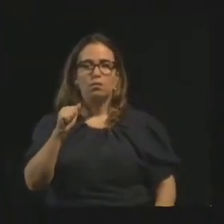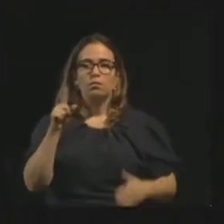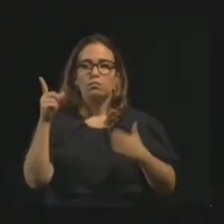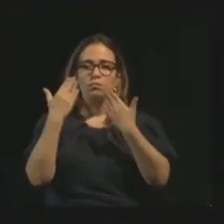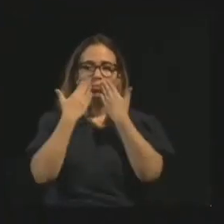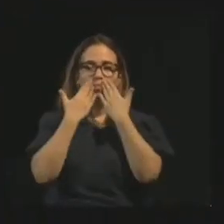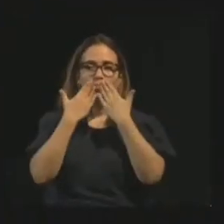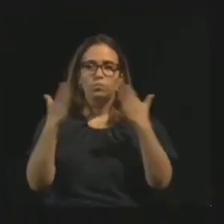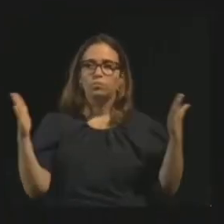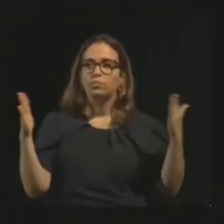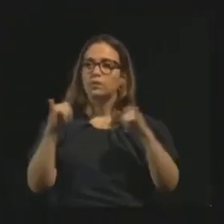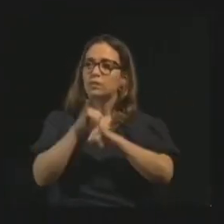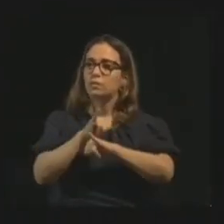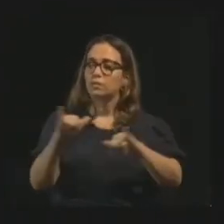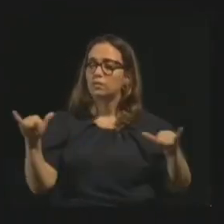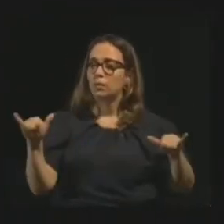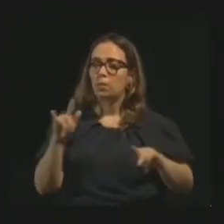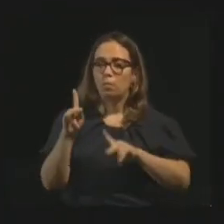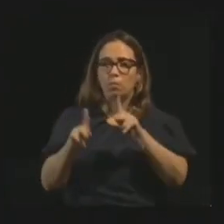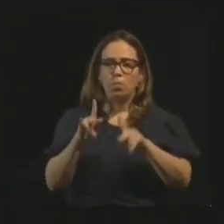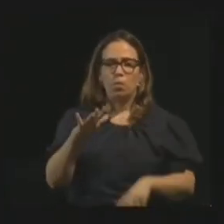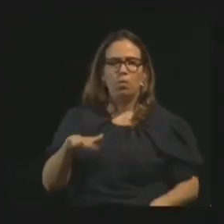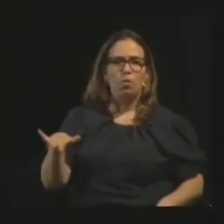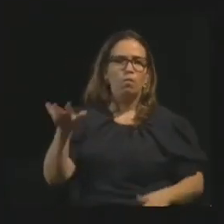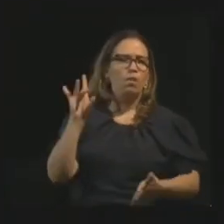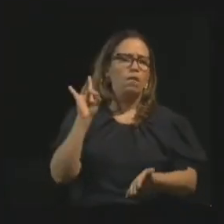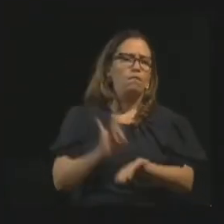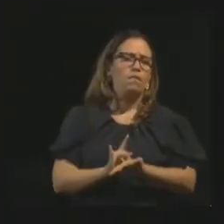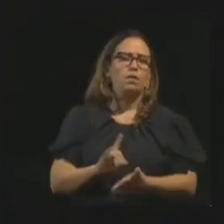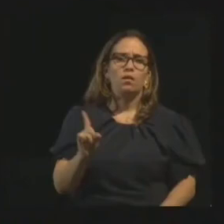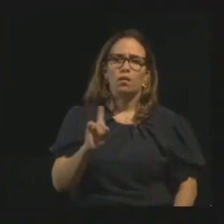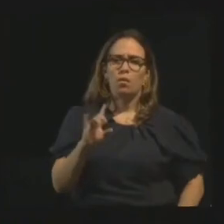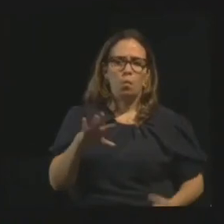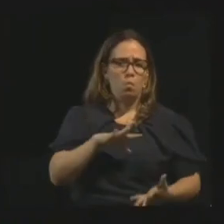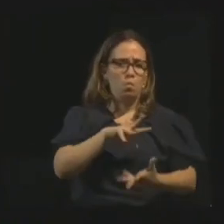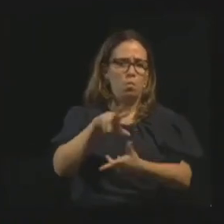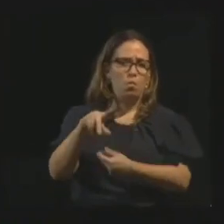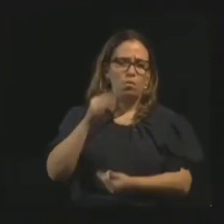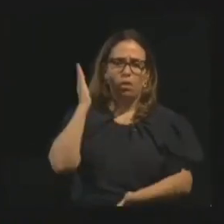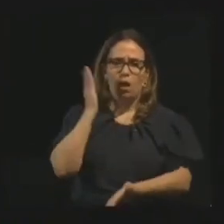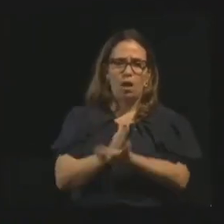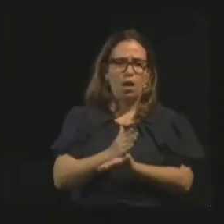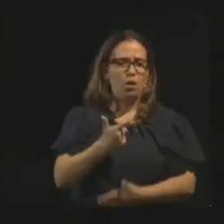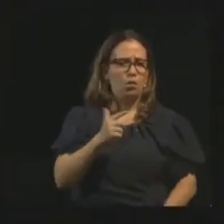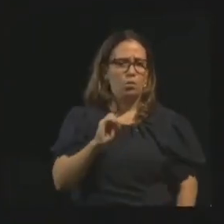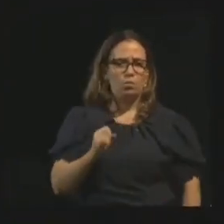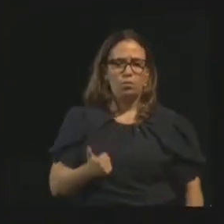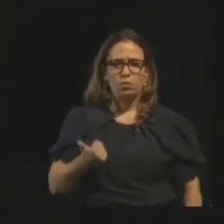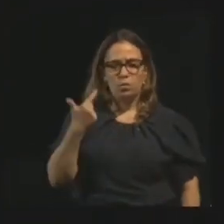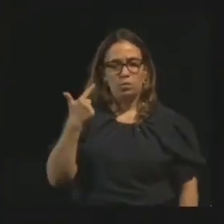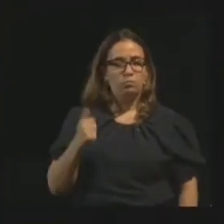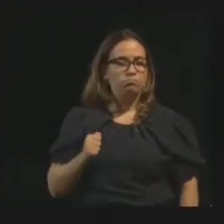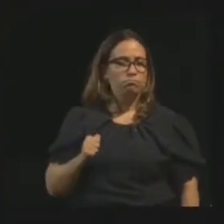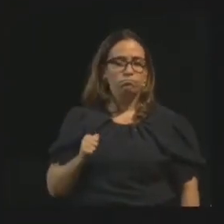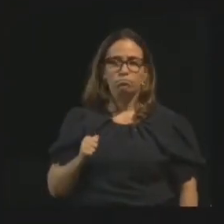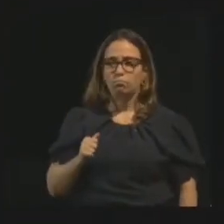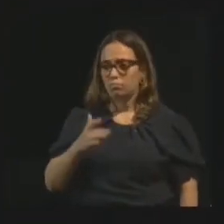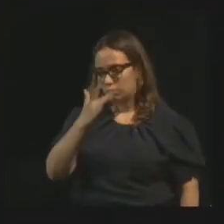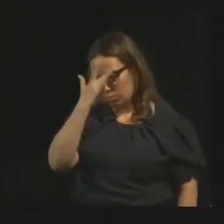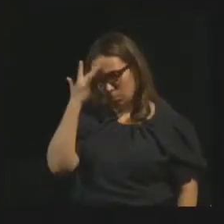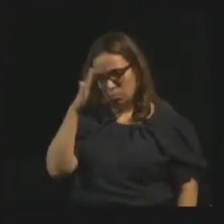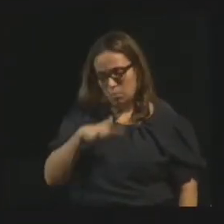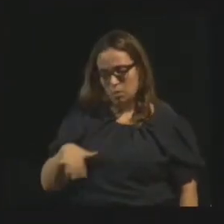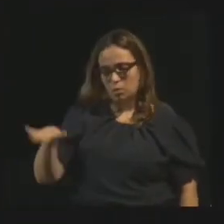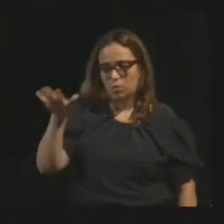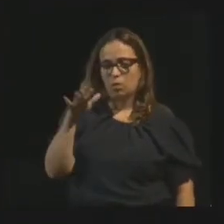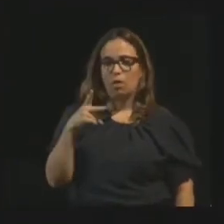tranquilizar a população, dizer que não era verdade que o mundo ia acabar em 2012. Havia pessoas que diziam que iam matar